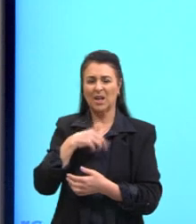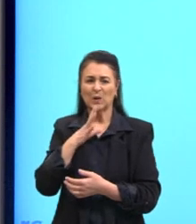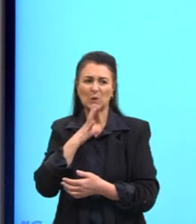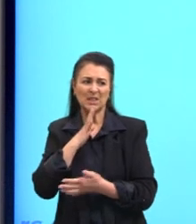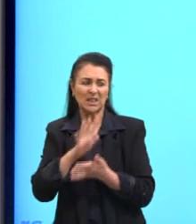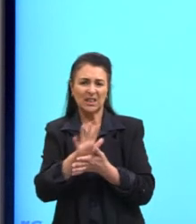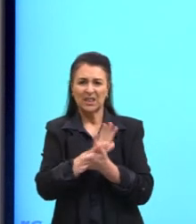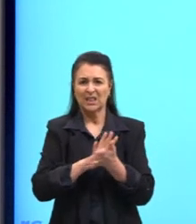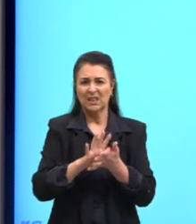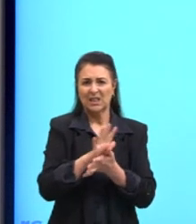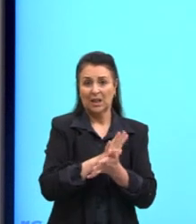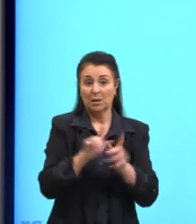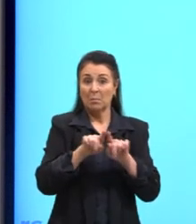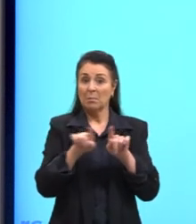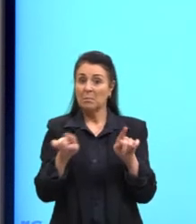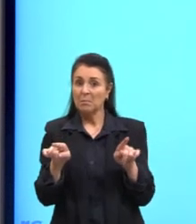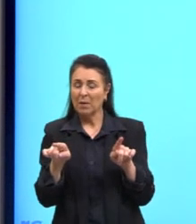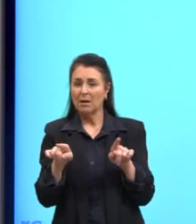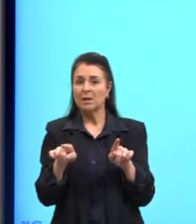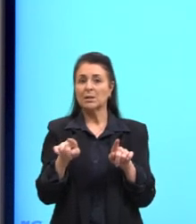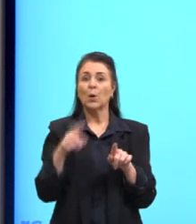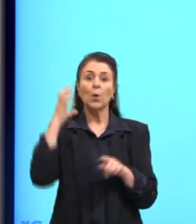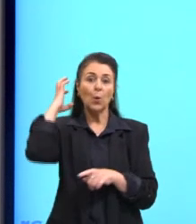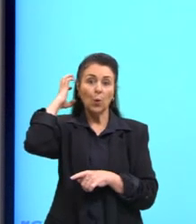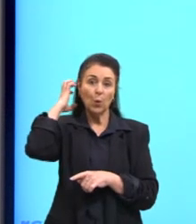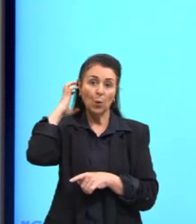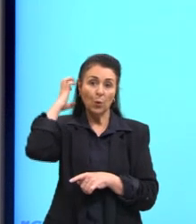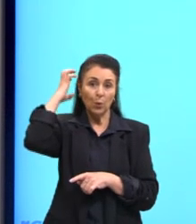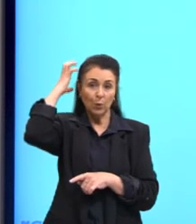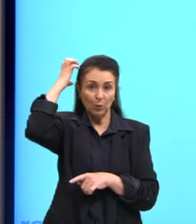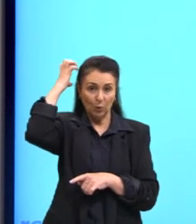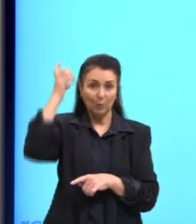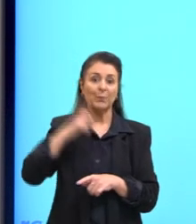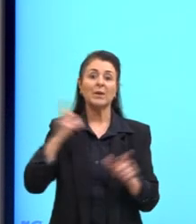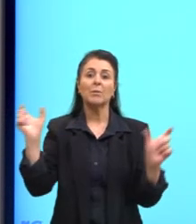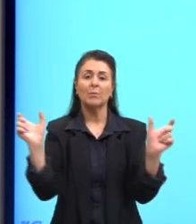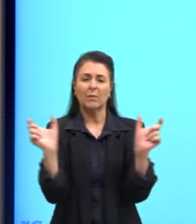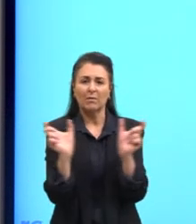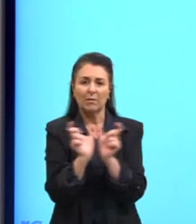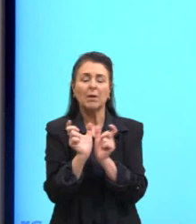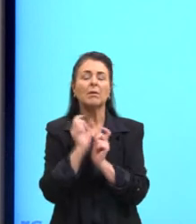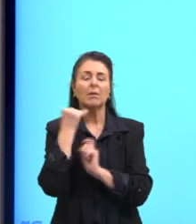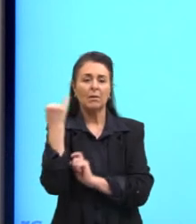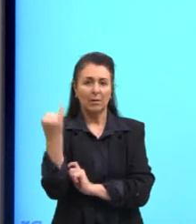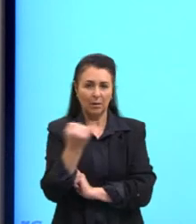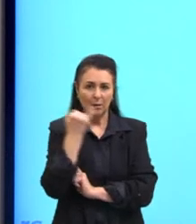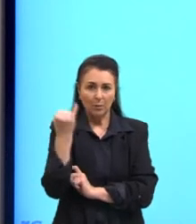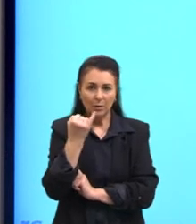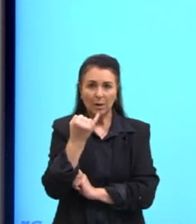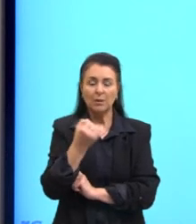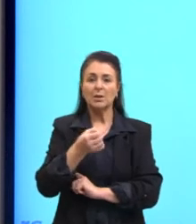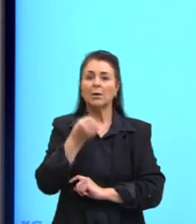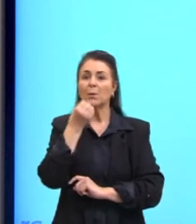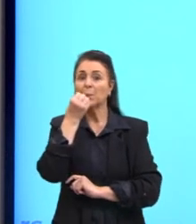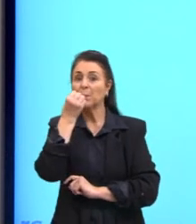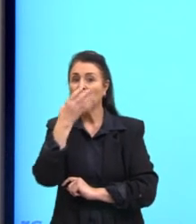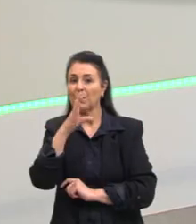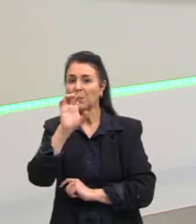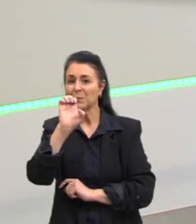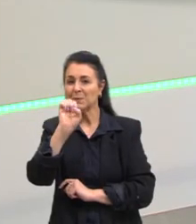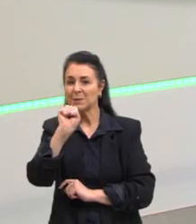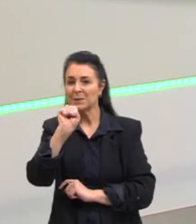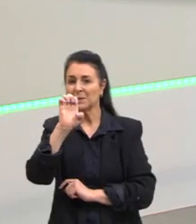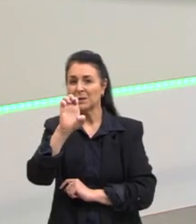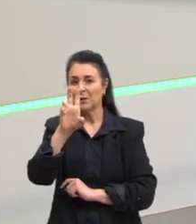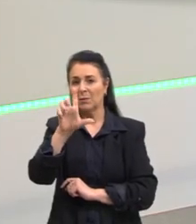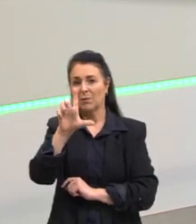selvagem. Mas o Rousseau tem uma frase perfeita para isso, que é a questão do bom selvagem. Que ele diz